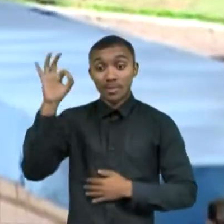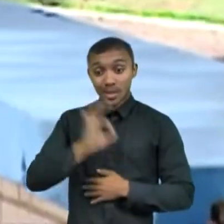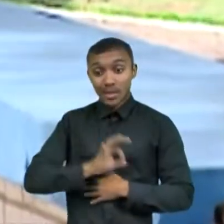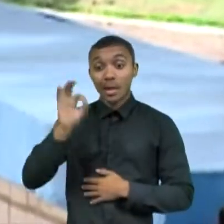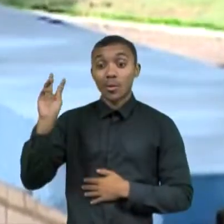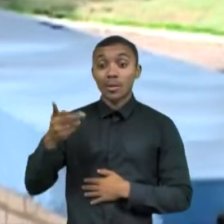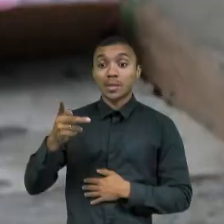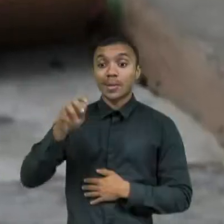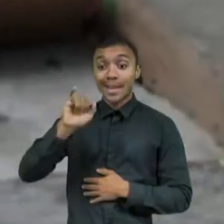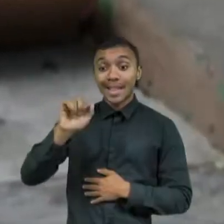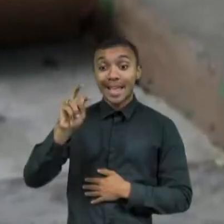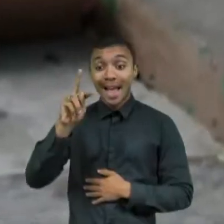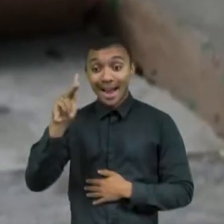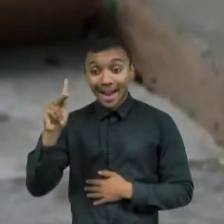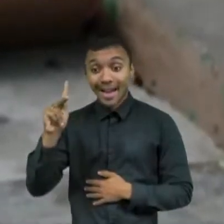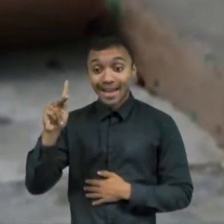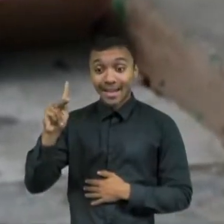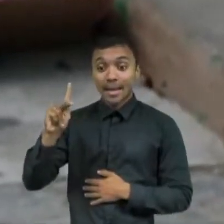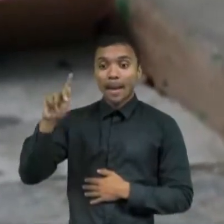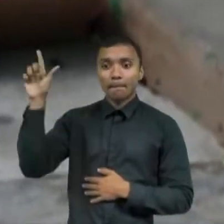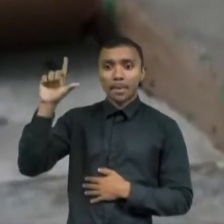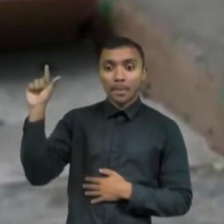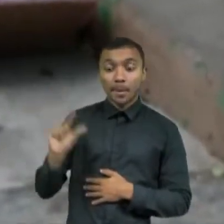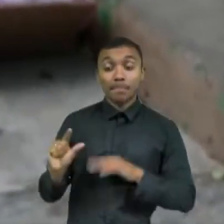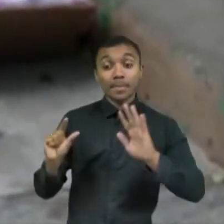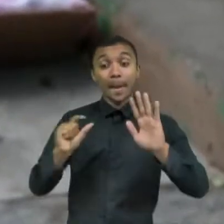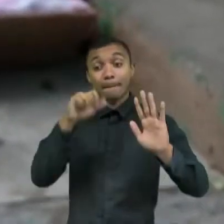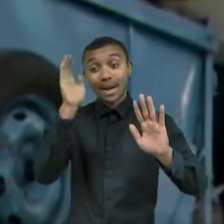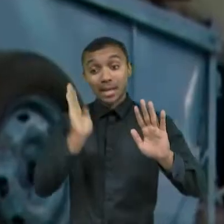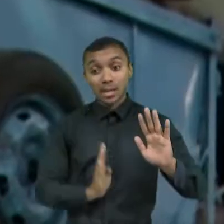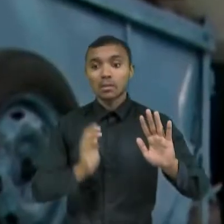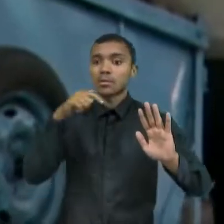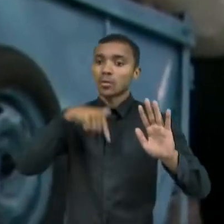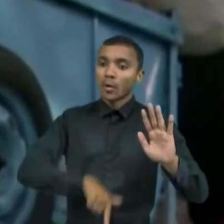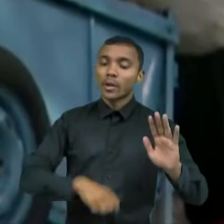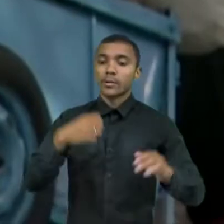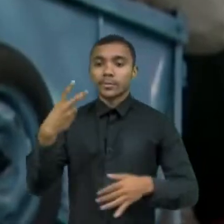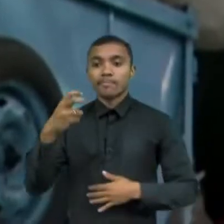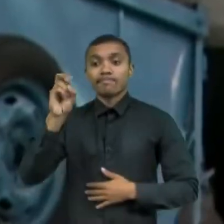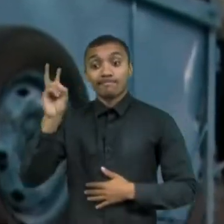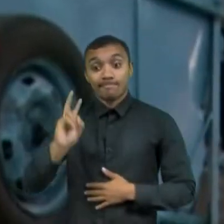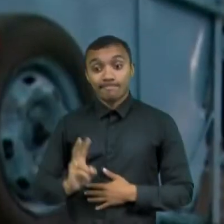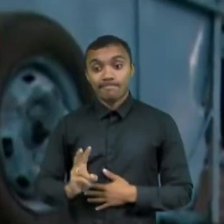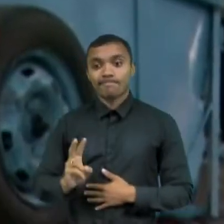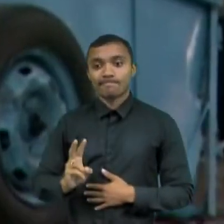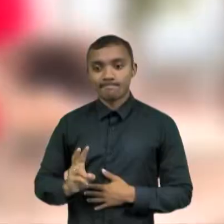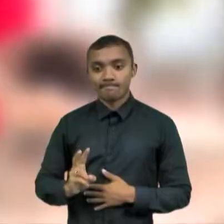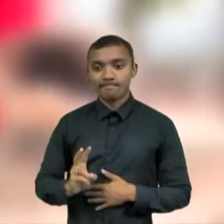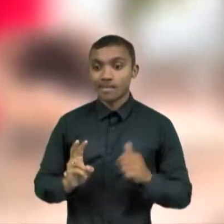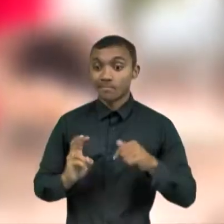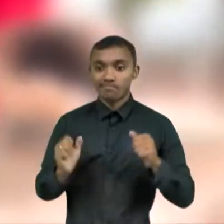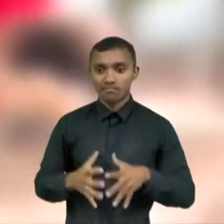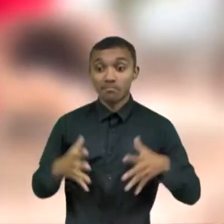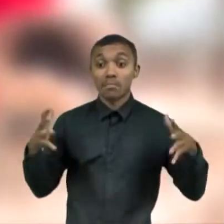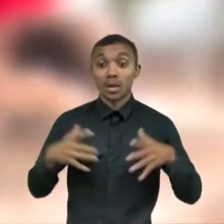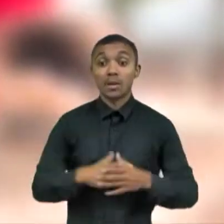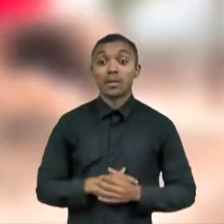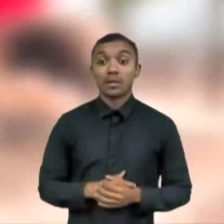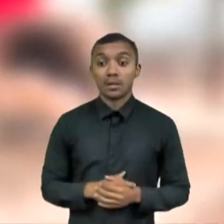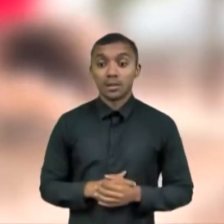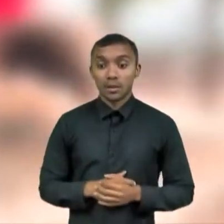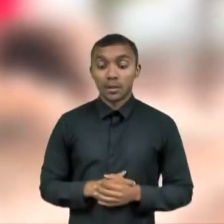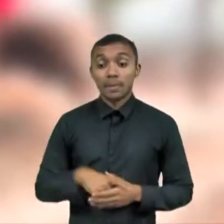2021, sendo o recuo brasileiro o segundo consecutivo e foi maior do que a média mundial. No ranking de